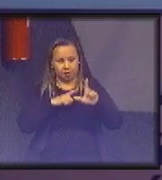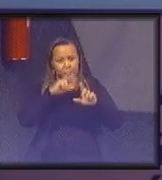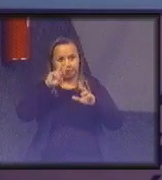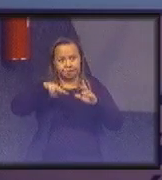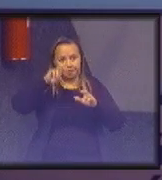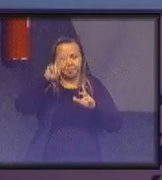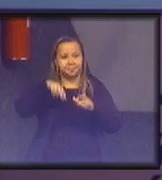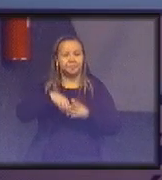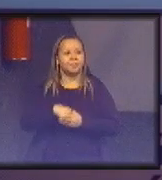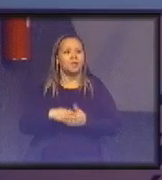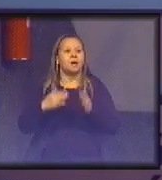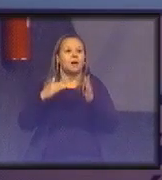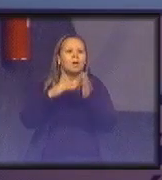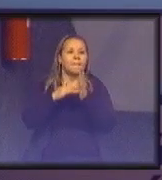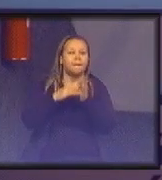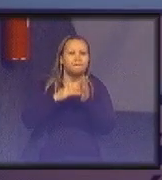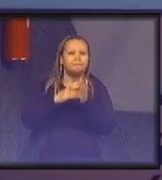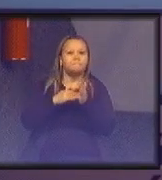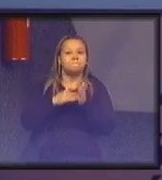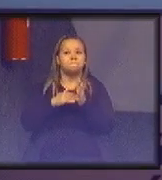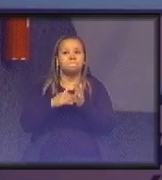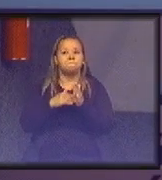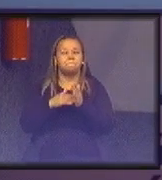a 45ª posição.